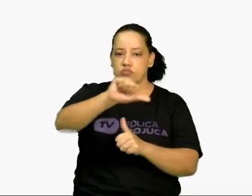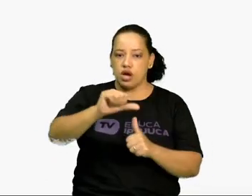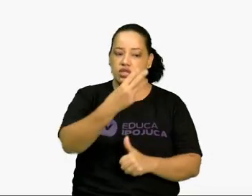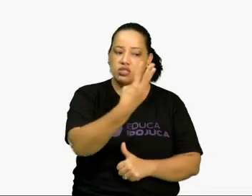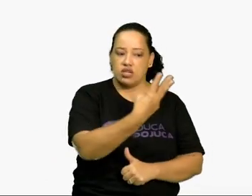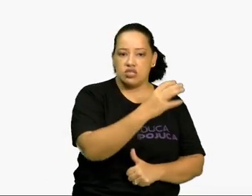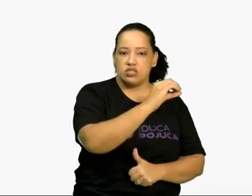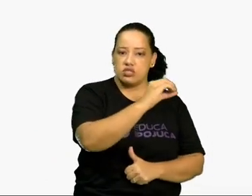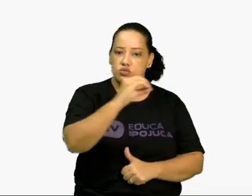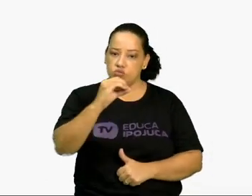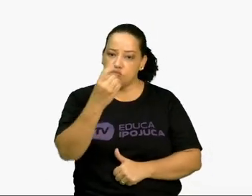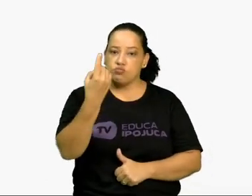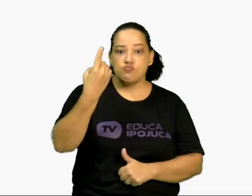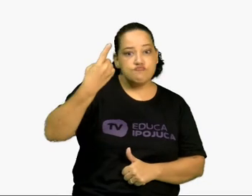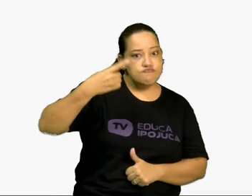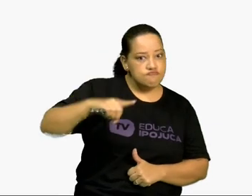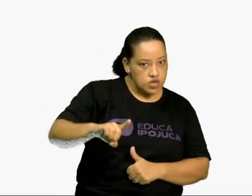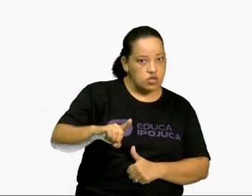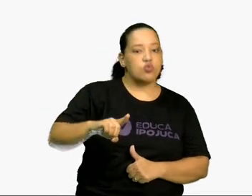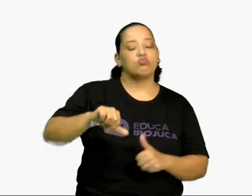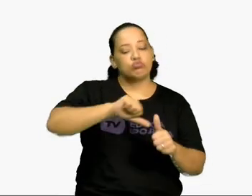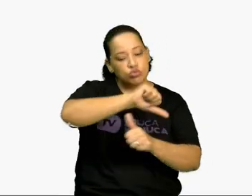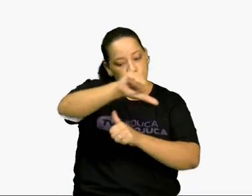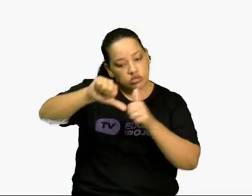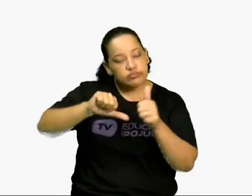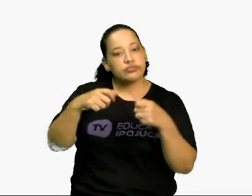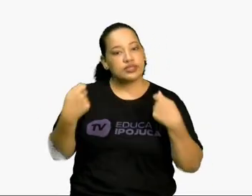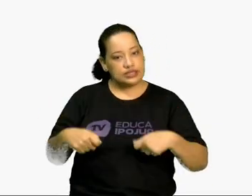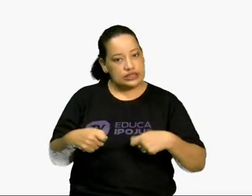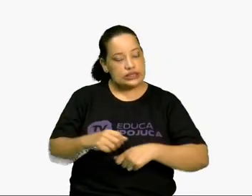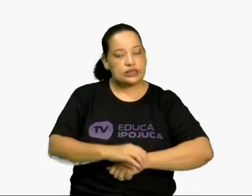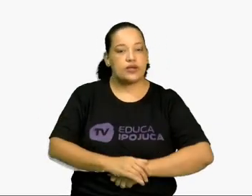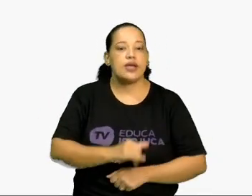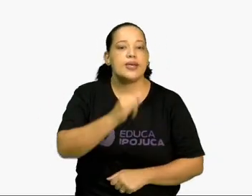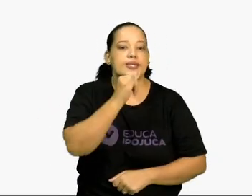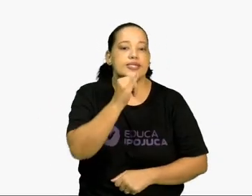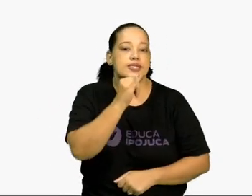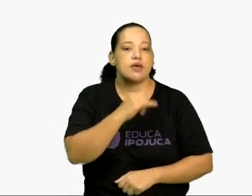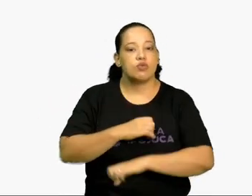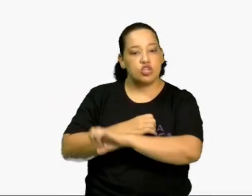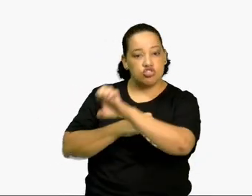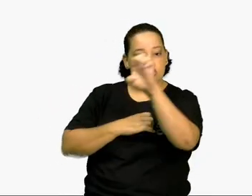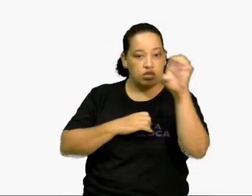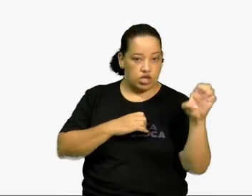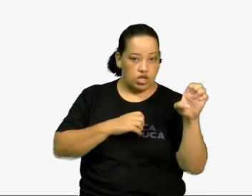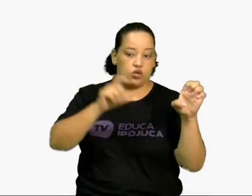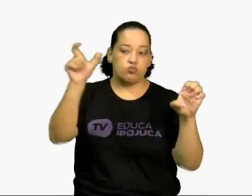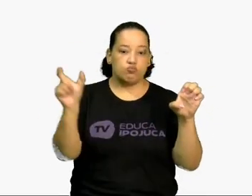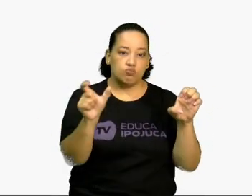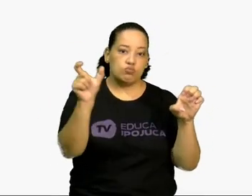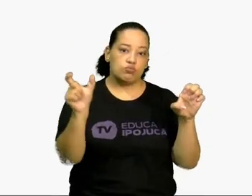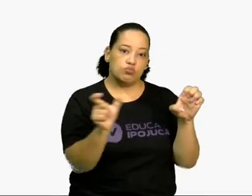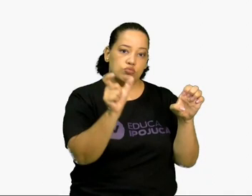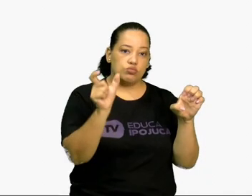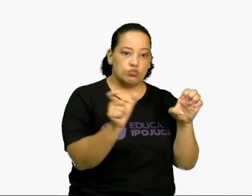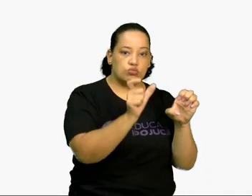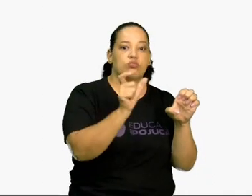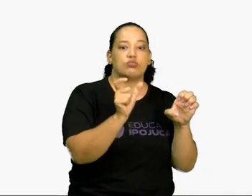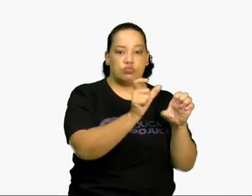notação científica. Lembra? Vamos lá. Vígula para o lado esquerdo. Caminhando.